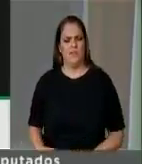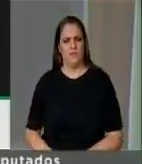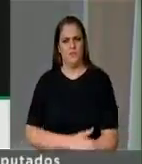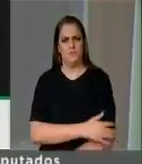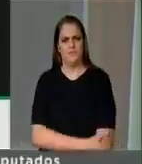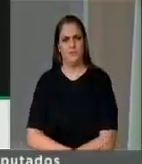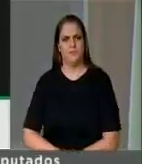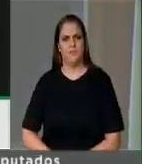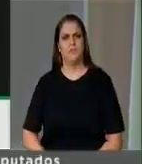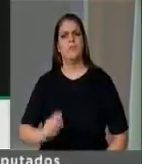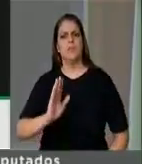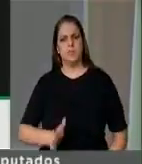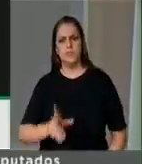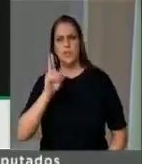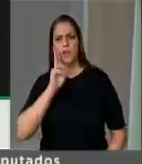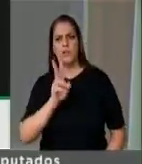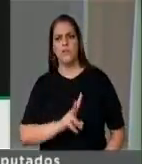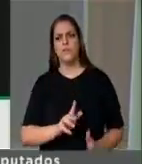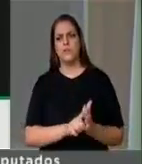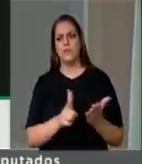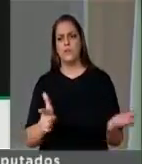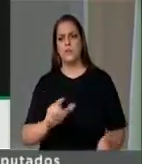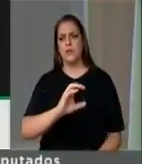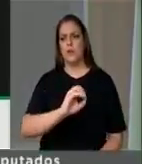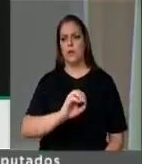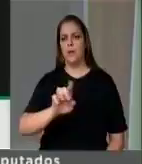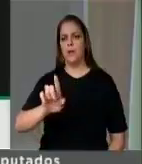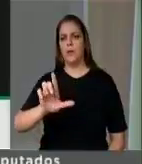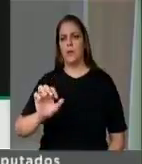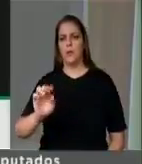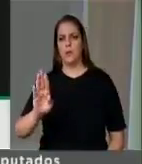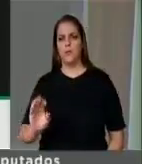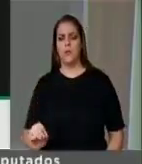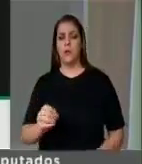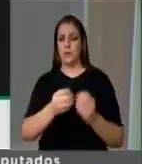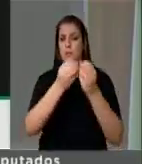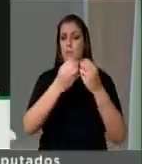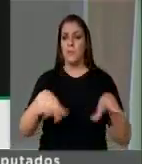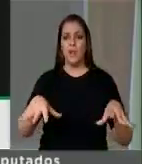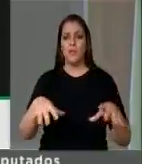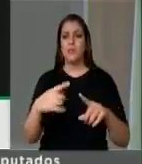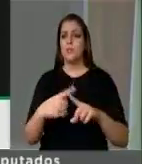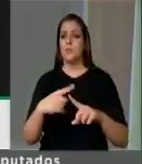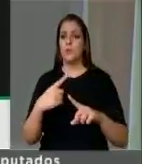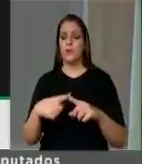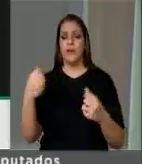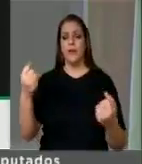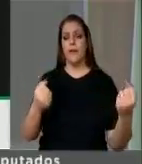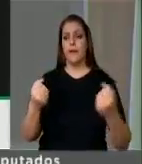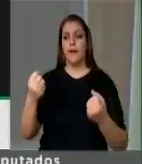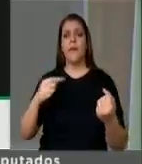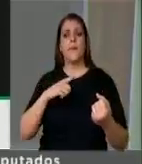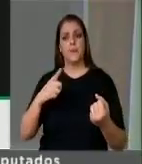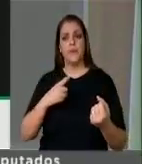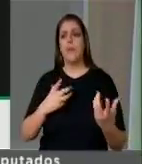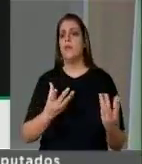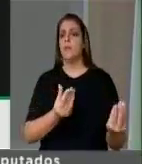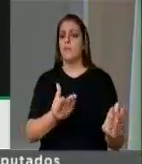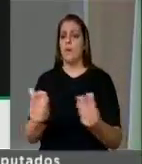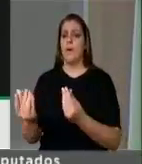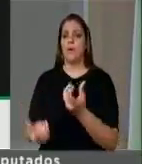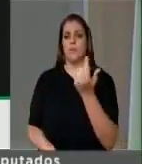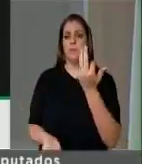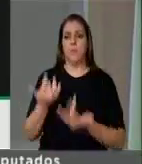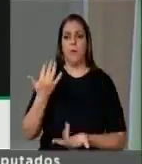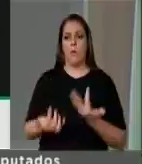reportagem do Globo, de prejuízos para o Brasil com veículos incendiados agora, depois